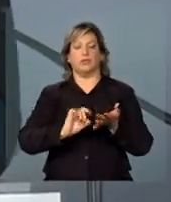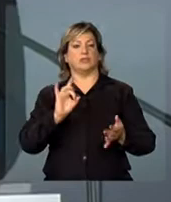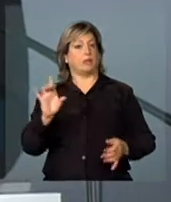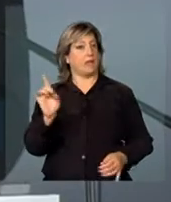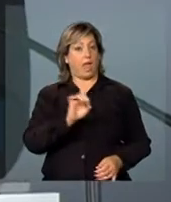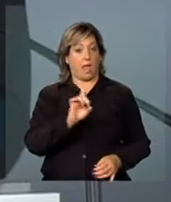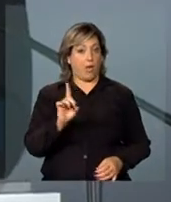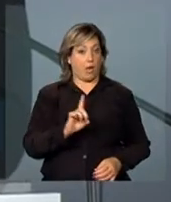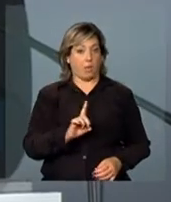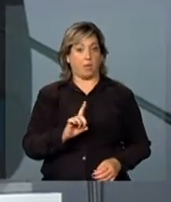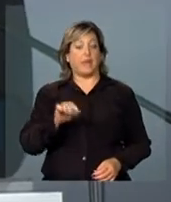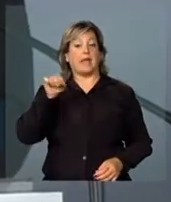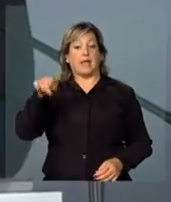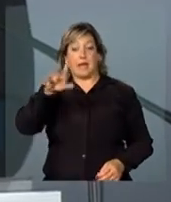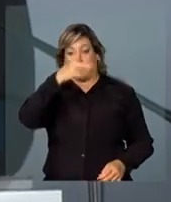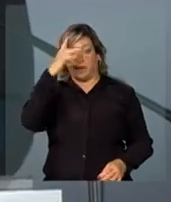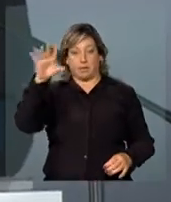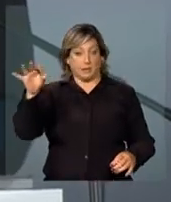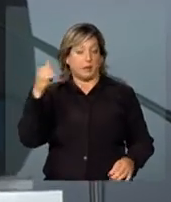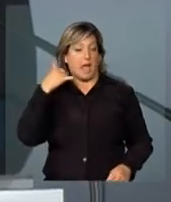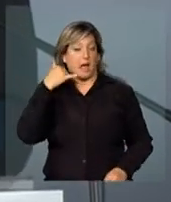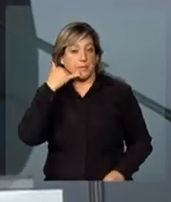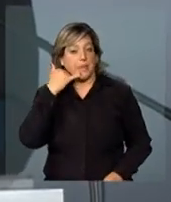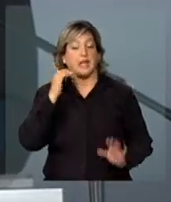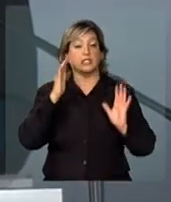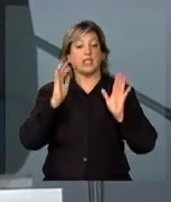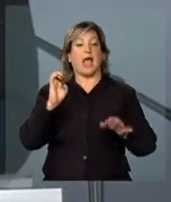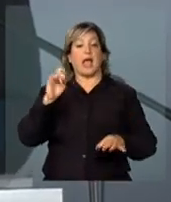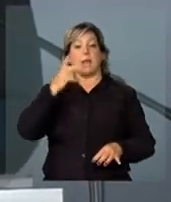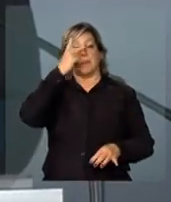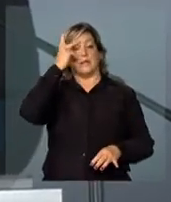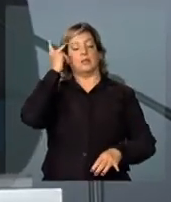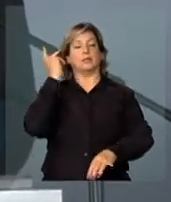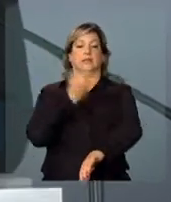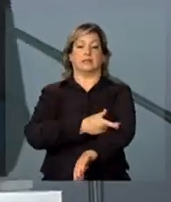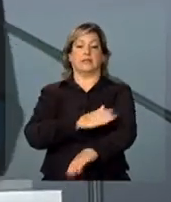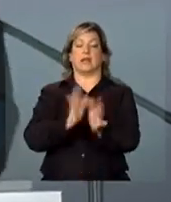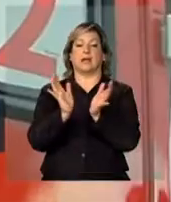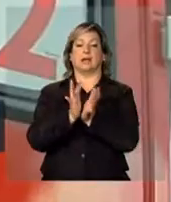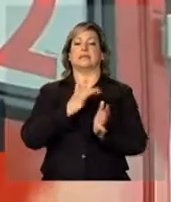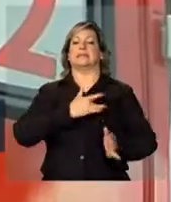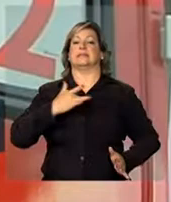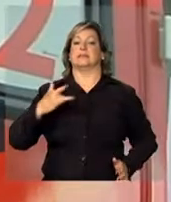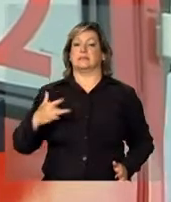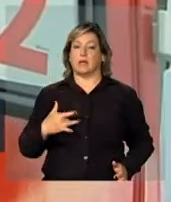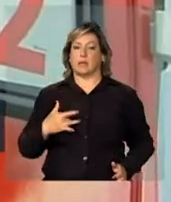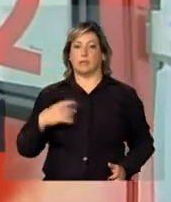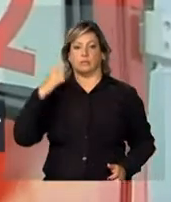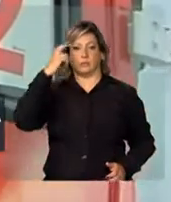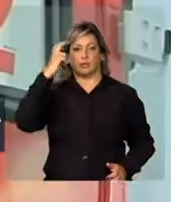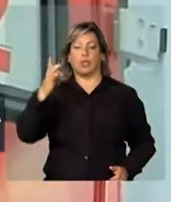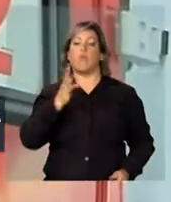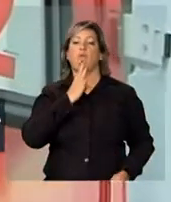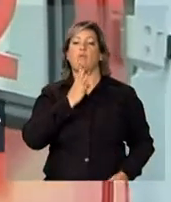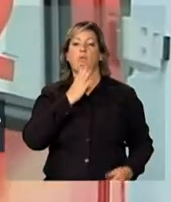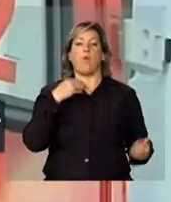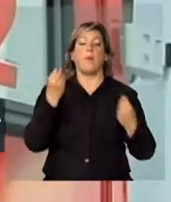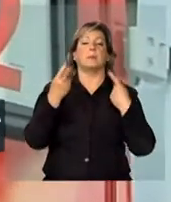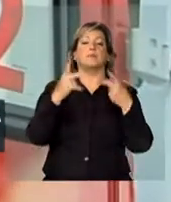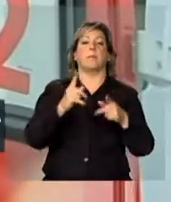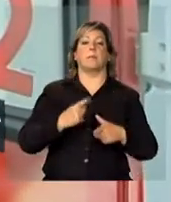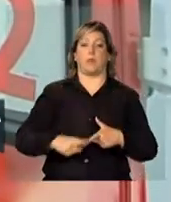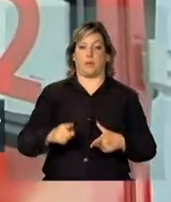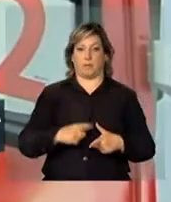encaminhar. Quem atende já é uma pessoa capacitada na área da saúde para entender qual é o seu problema.